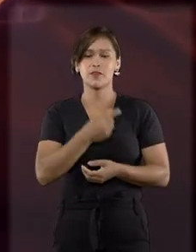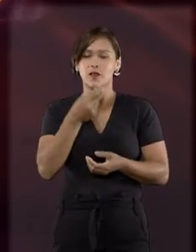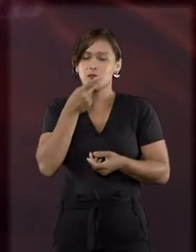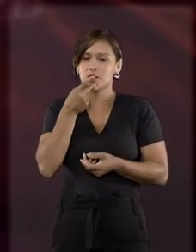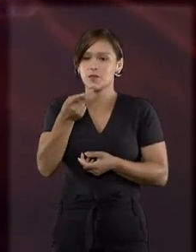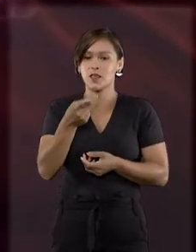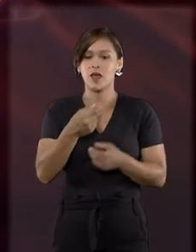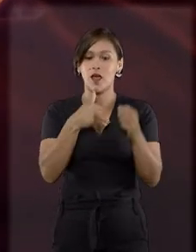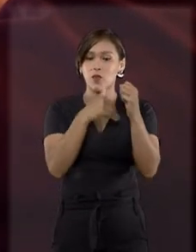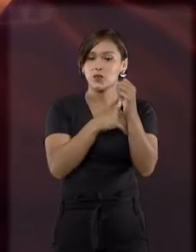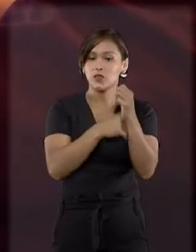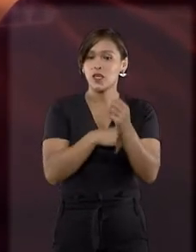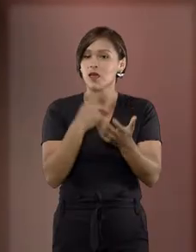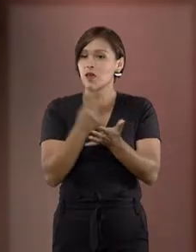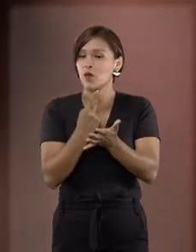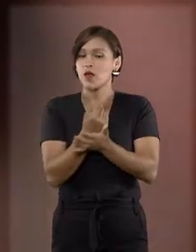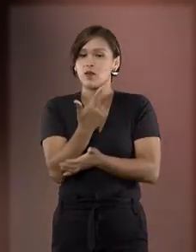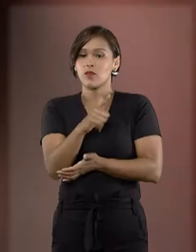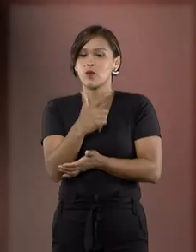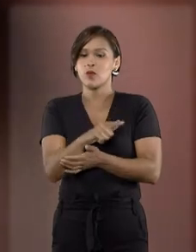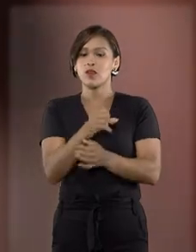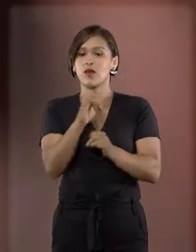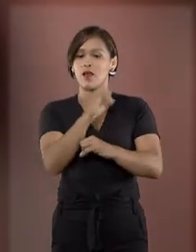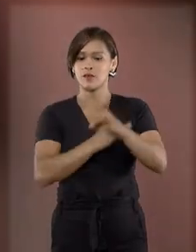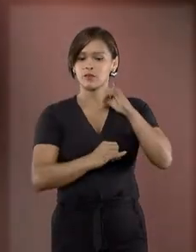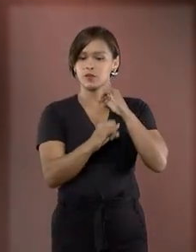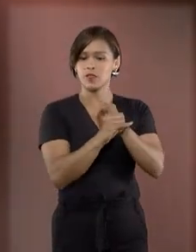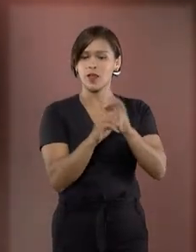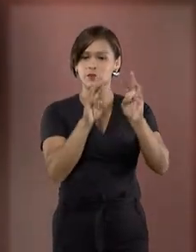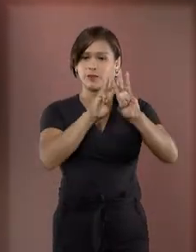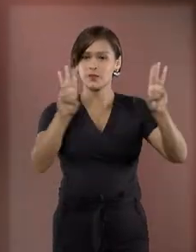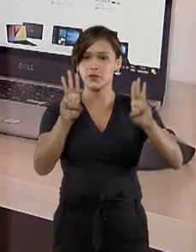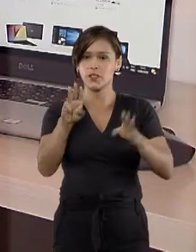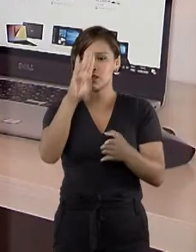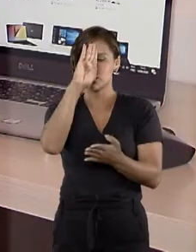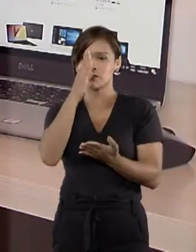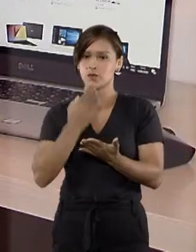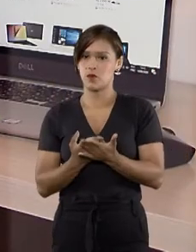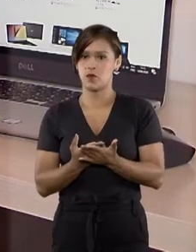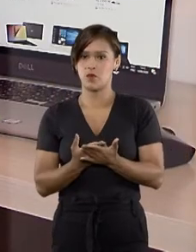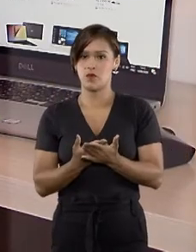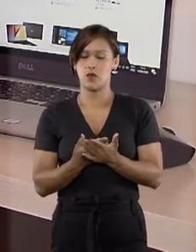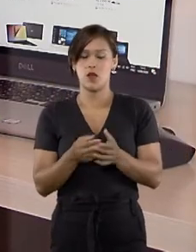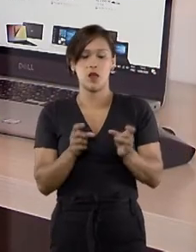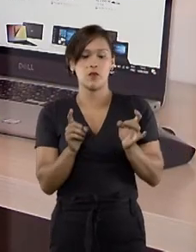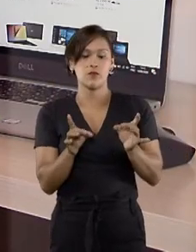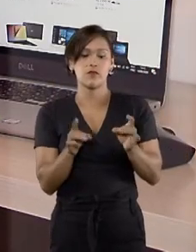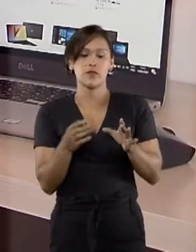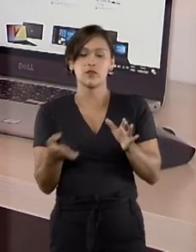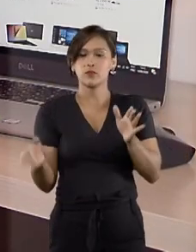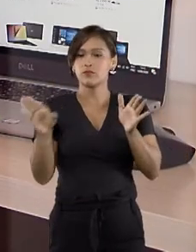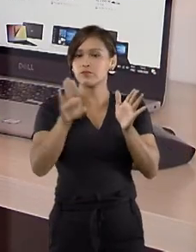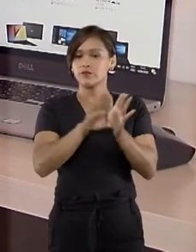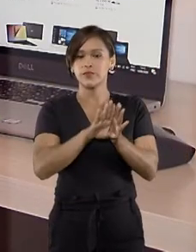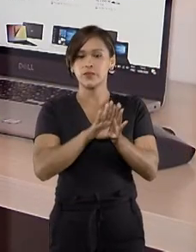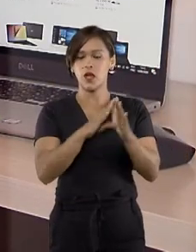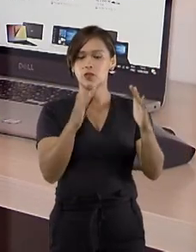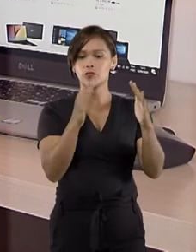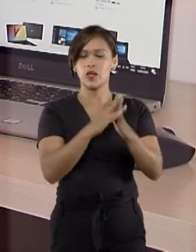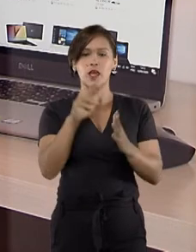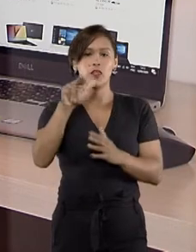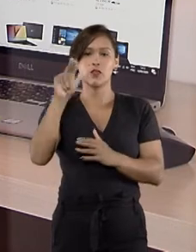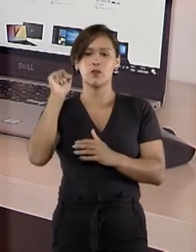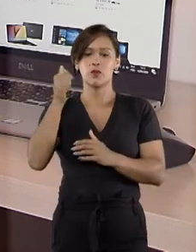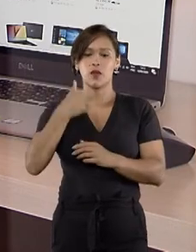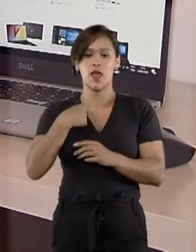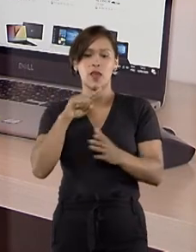afirma que o segredo para não errar é comprar em sites de confiança. O vendedor não enviou o produto e no que ele